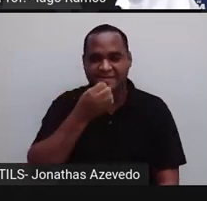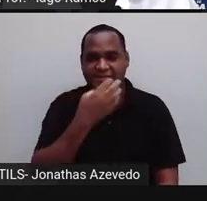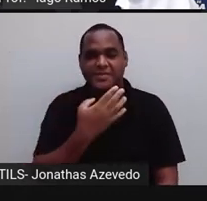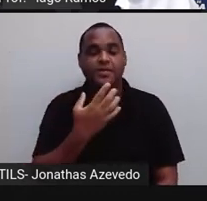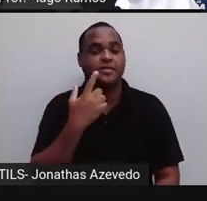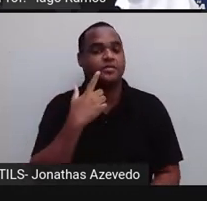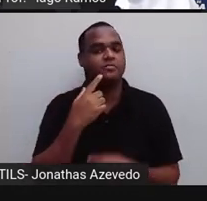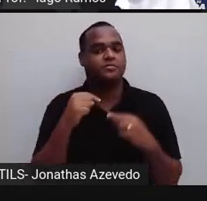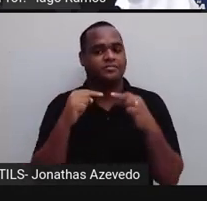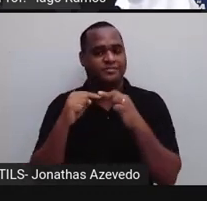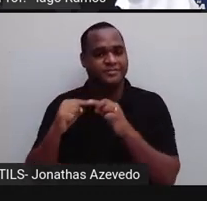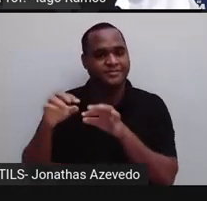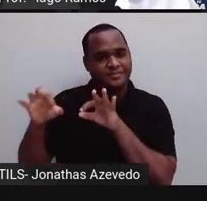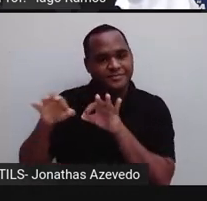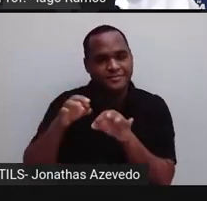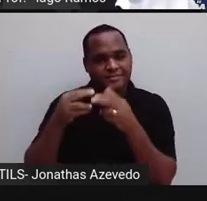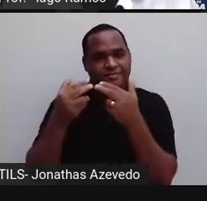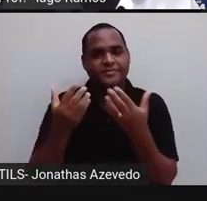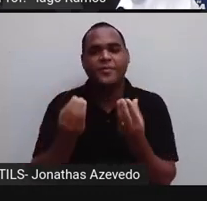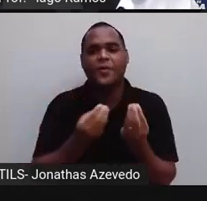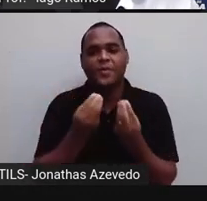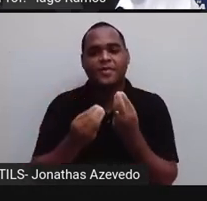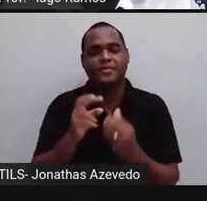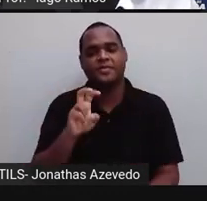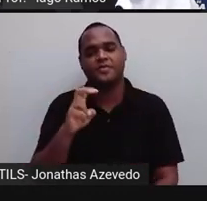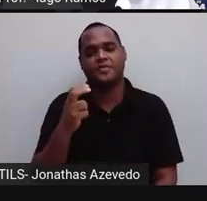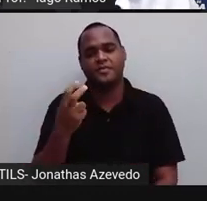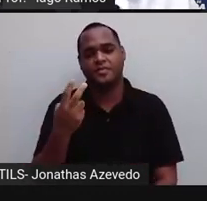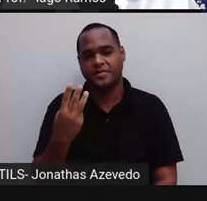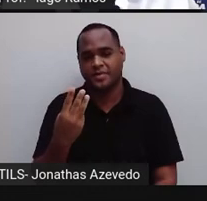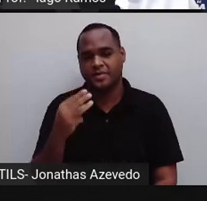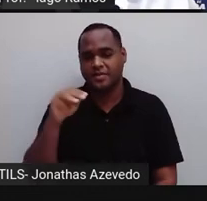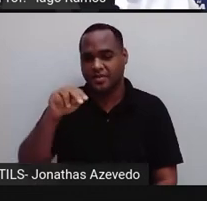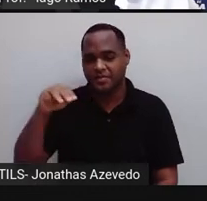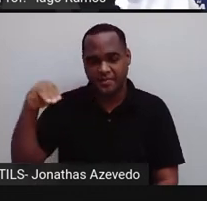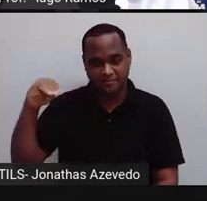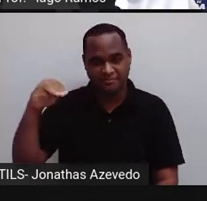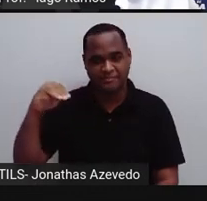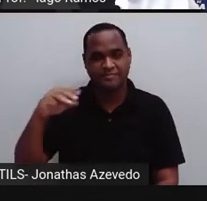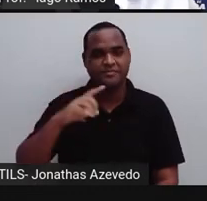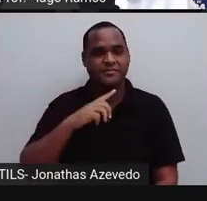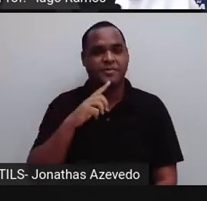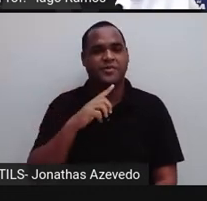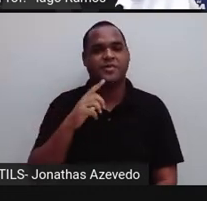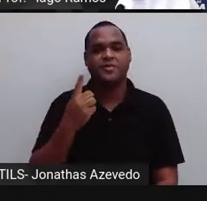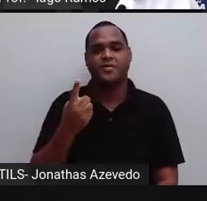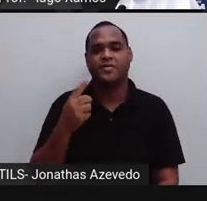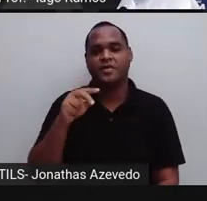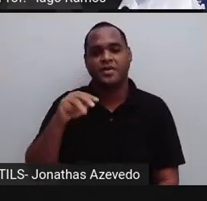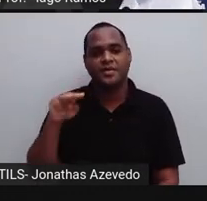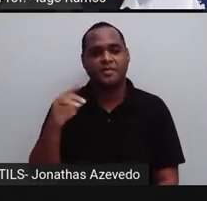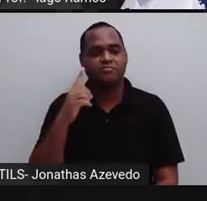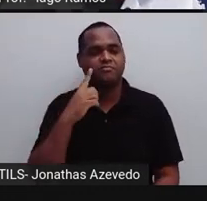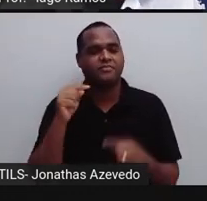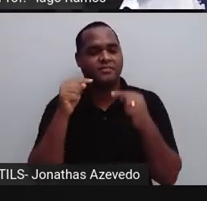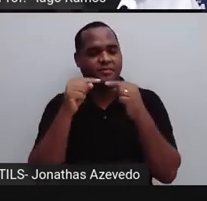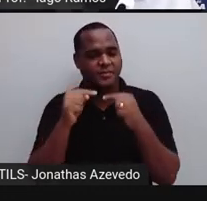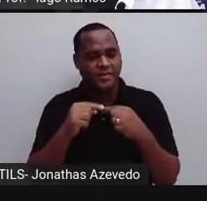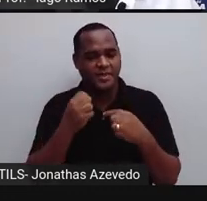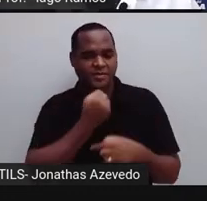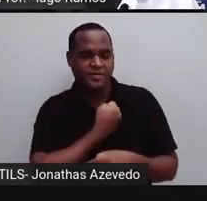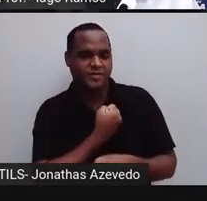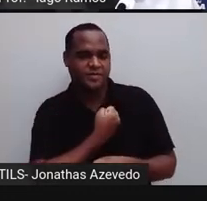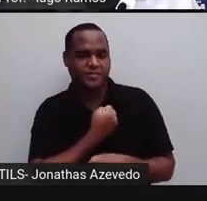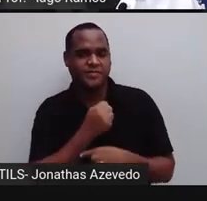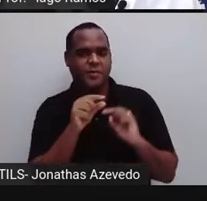vai pegar ali 53 nanômetros, tá? Um nanômetro vale aquele númerozinho ali